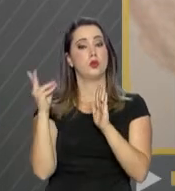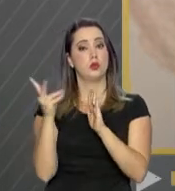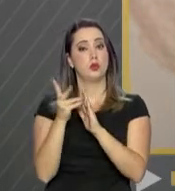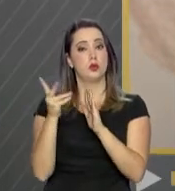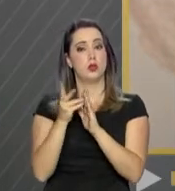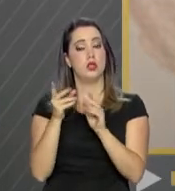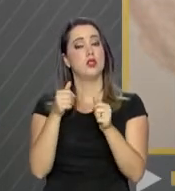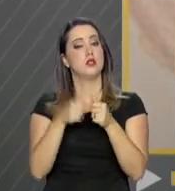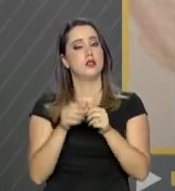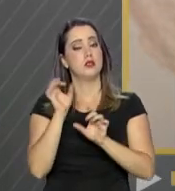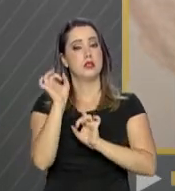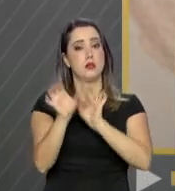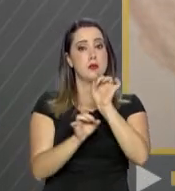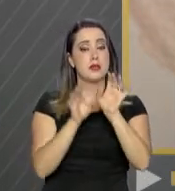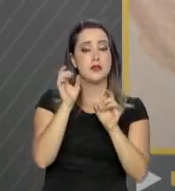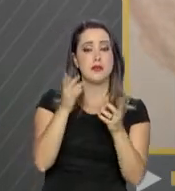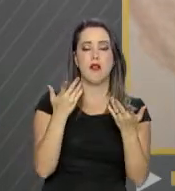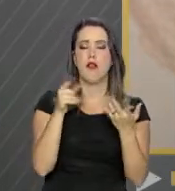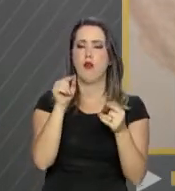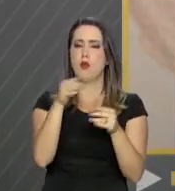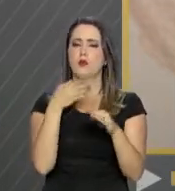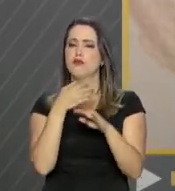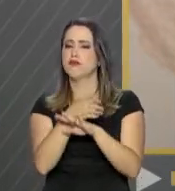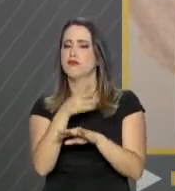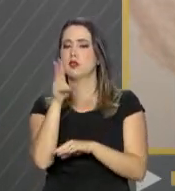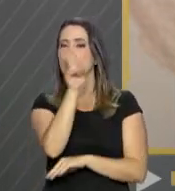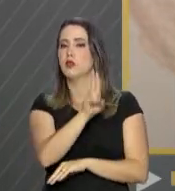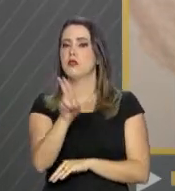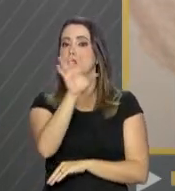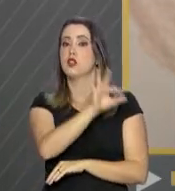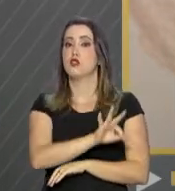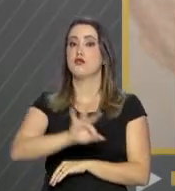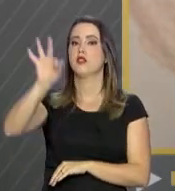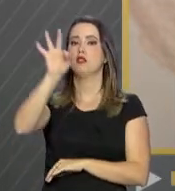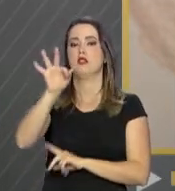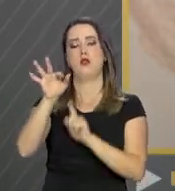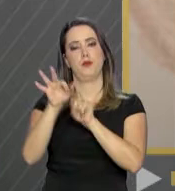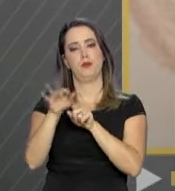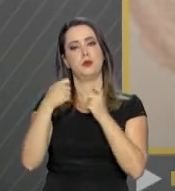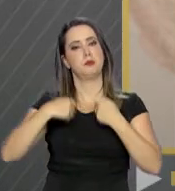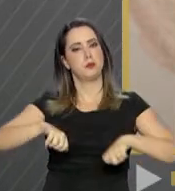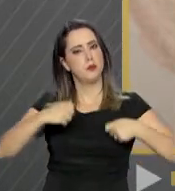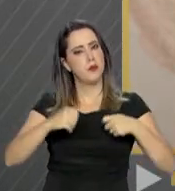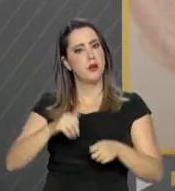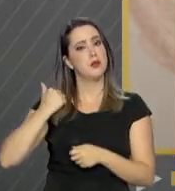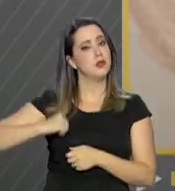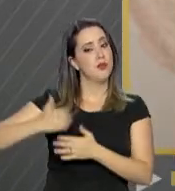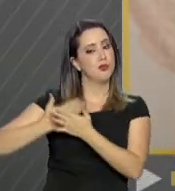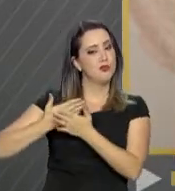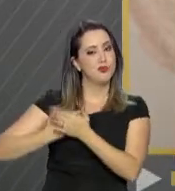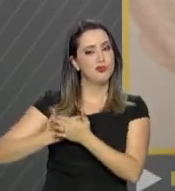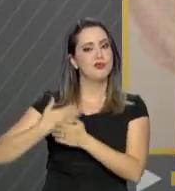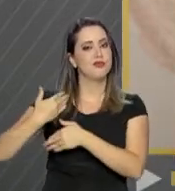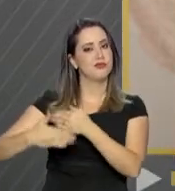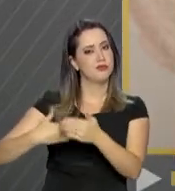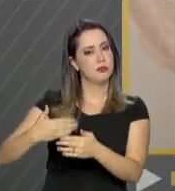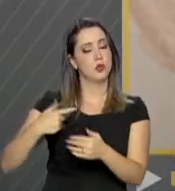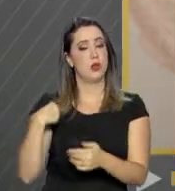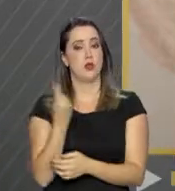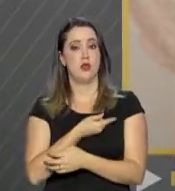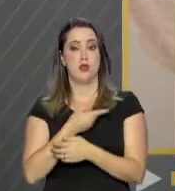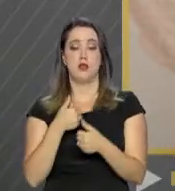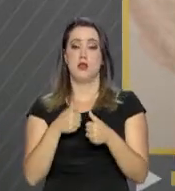especialmente nas nossas universidades, nas nossas instituições federais e que precisam da Bolsa Permanência. Nós estamos